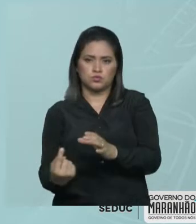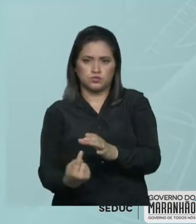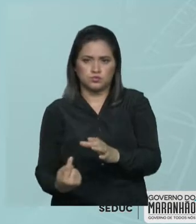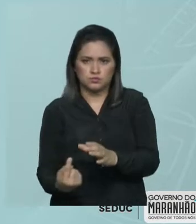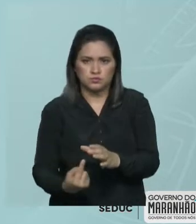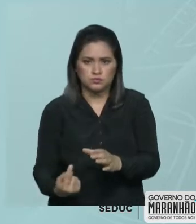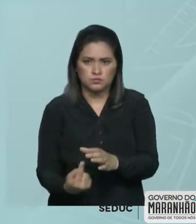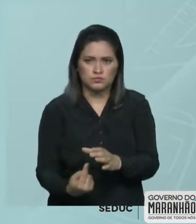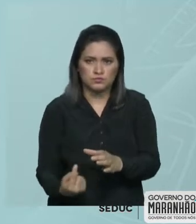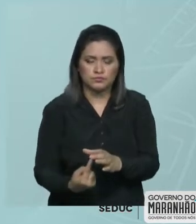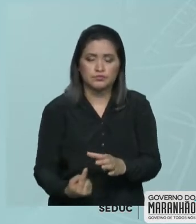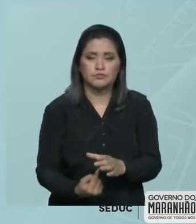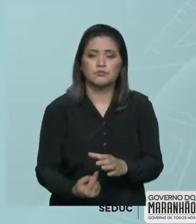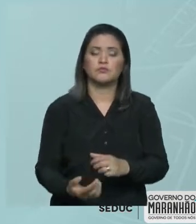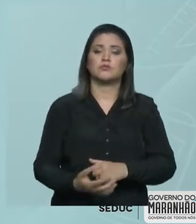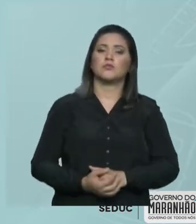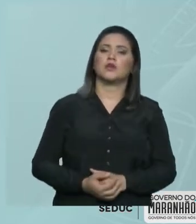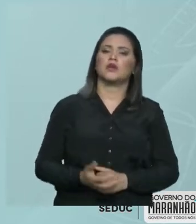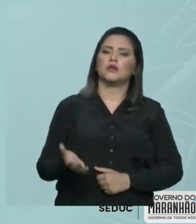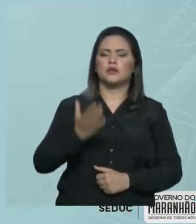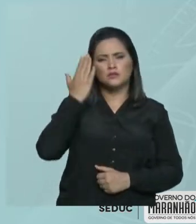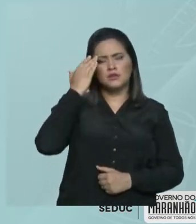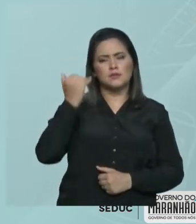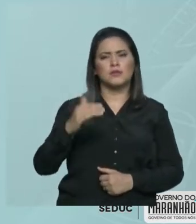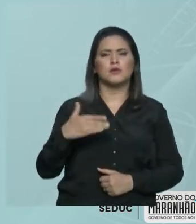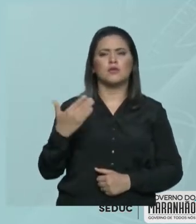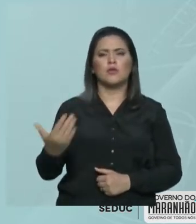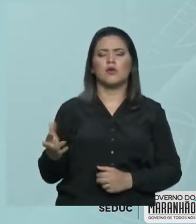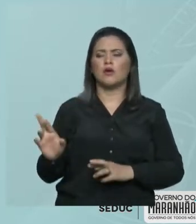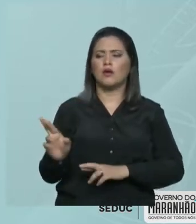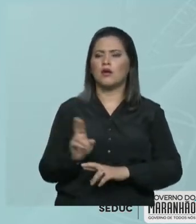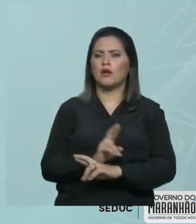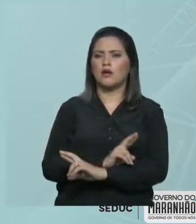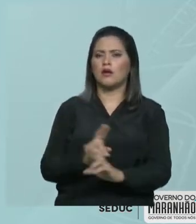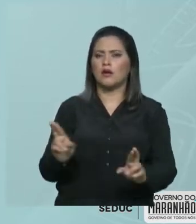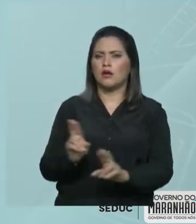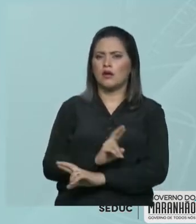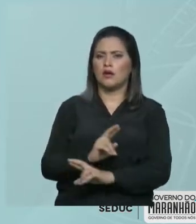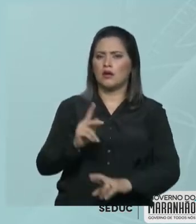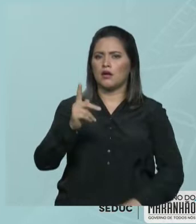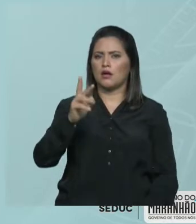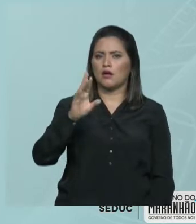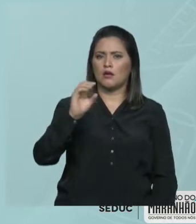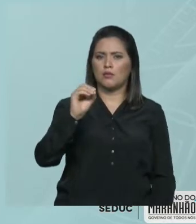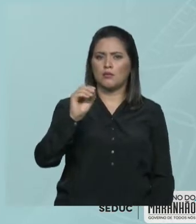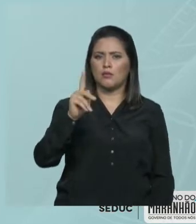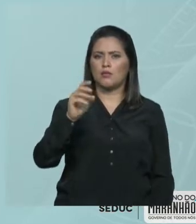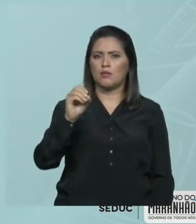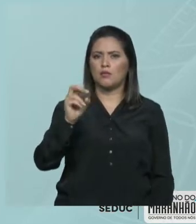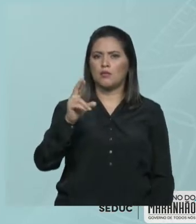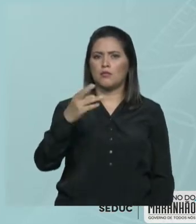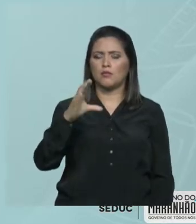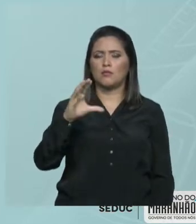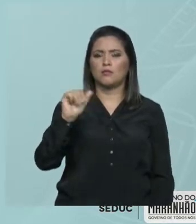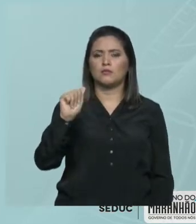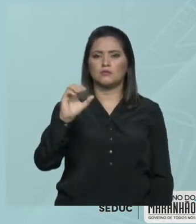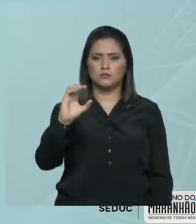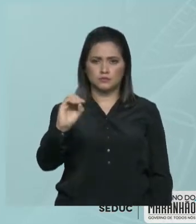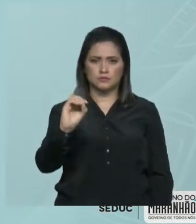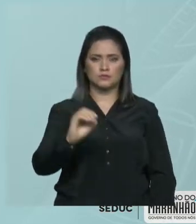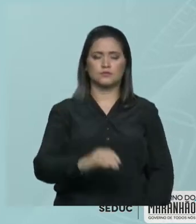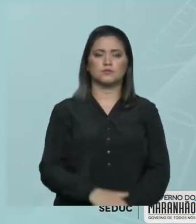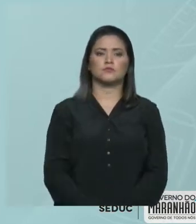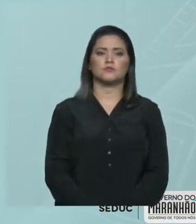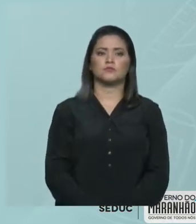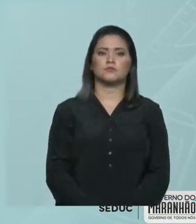gramas. Ele quer saber qual é a proporção, a relação entre a massa do soluto para o volume da solução.